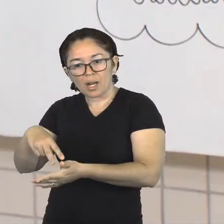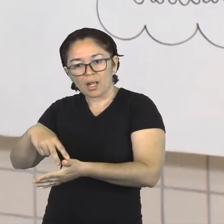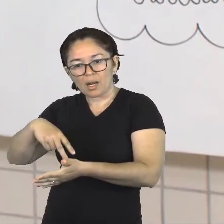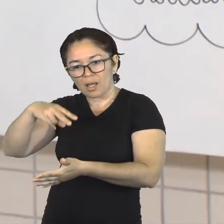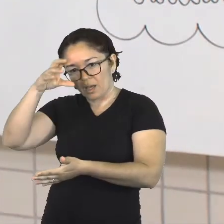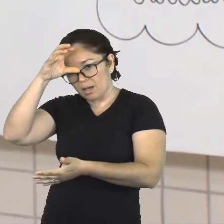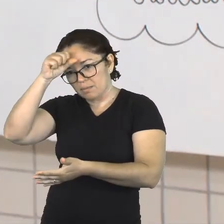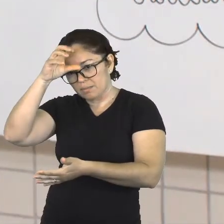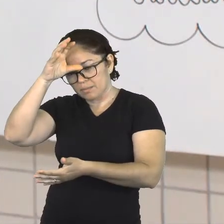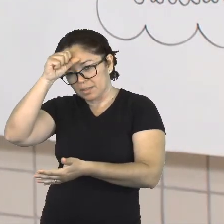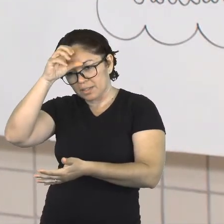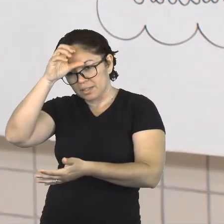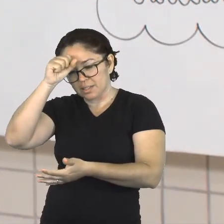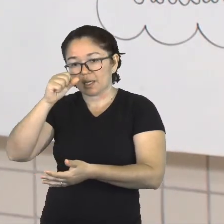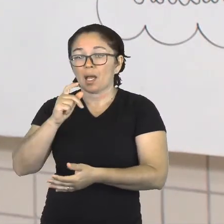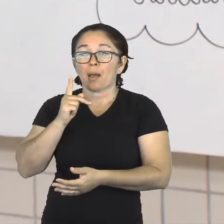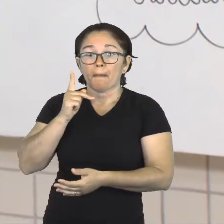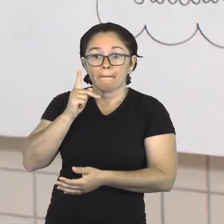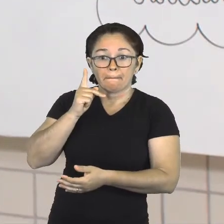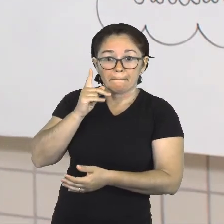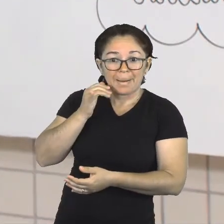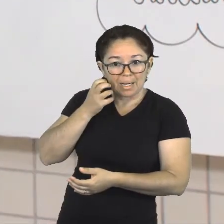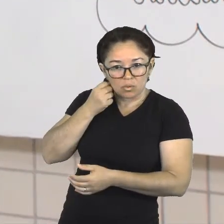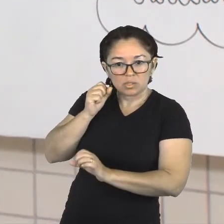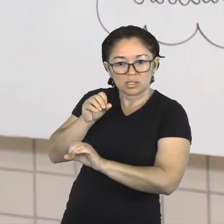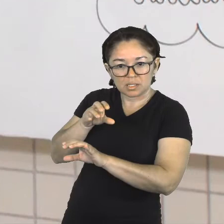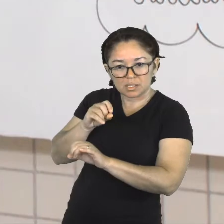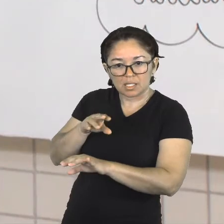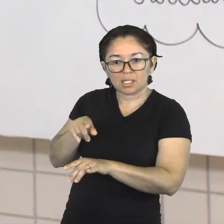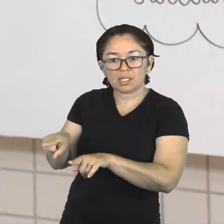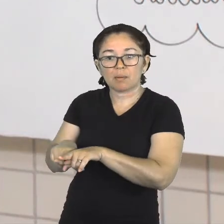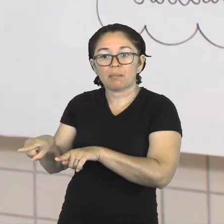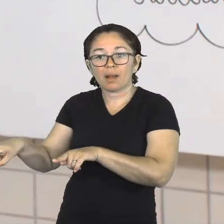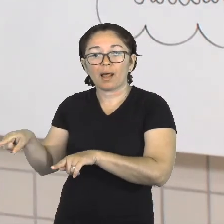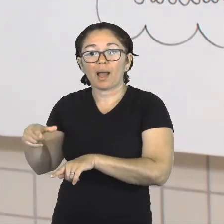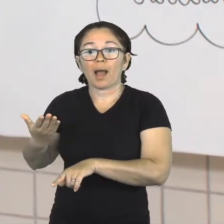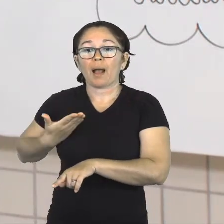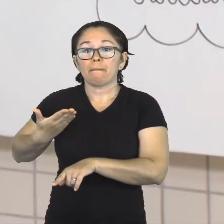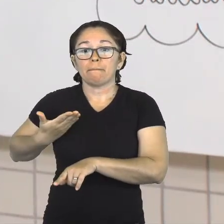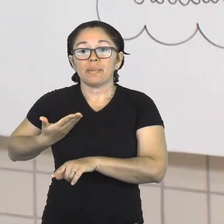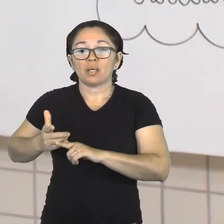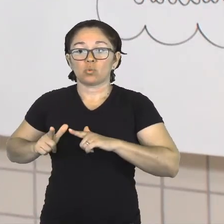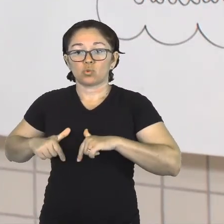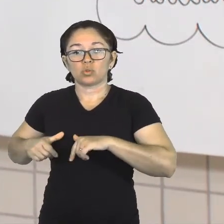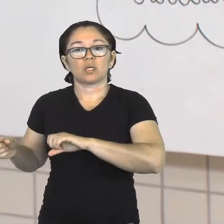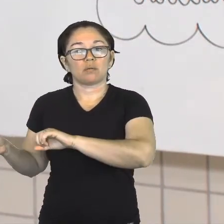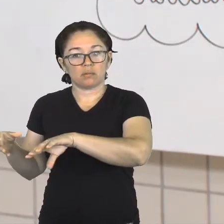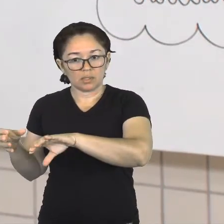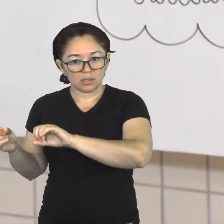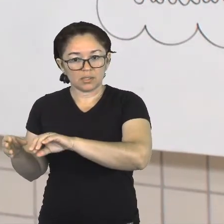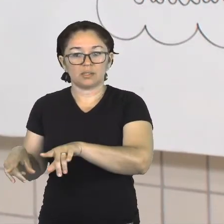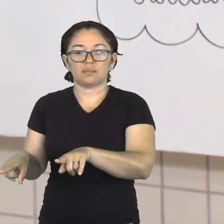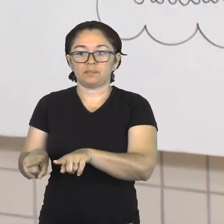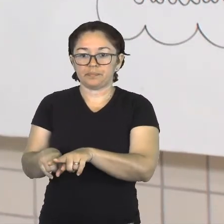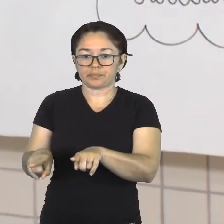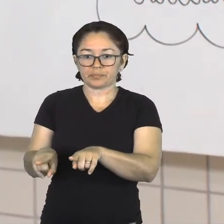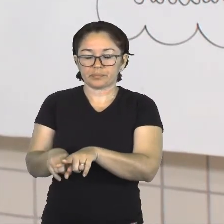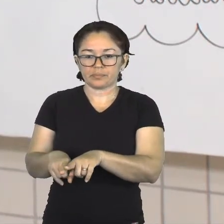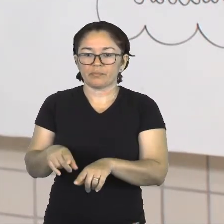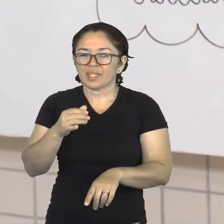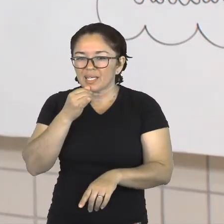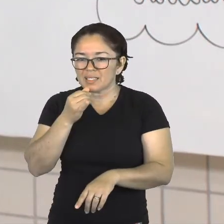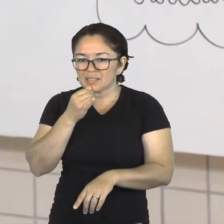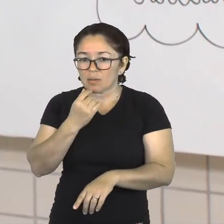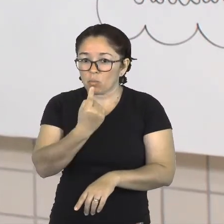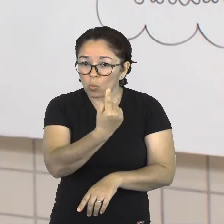vai aprender a ler tanto com o pai dela, como com esse amigo. E vai ter todos esses conflitos, né? Que o fato de esconder um